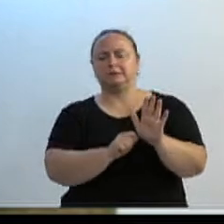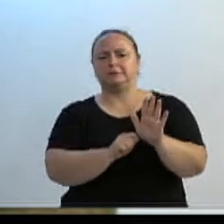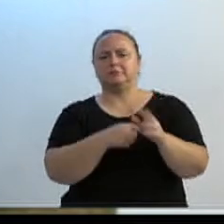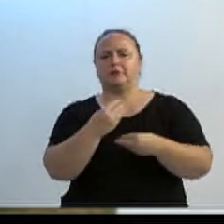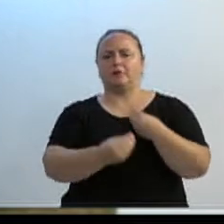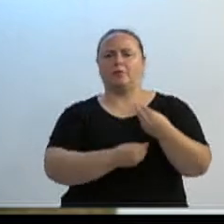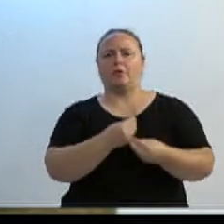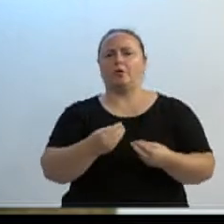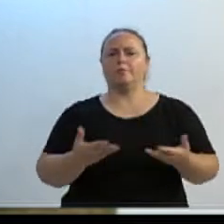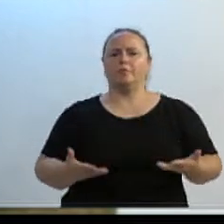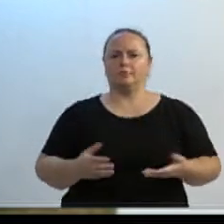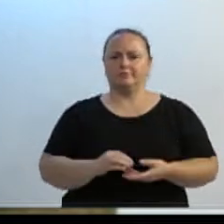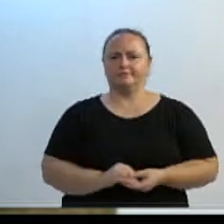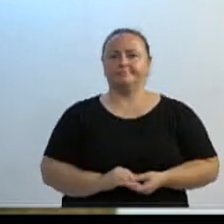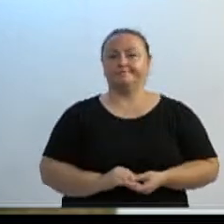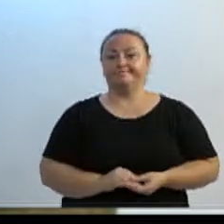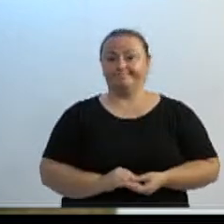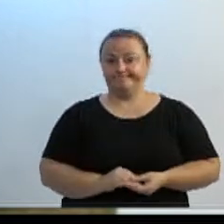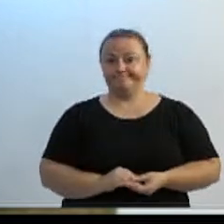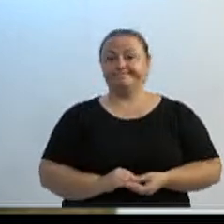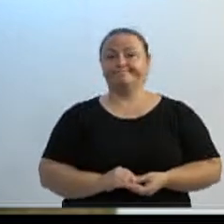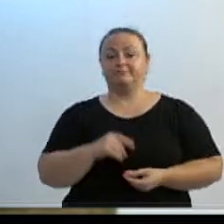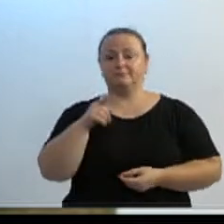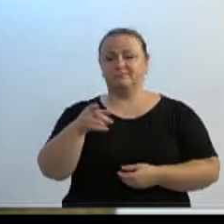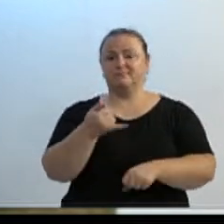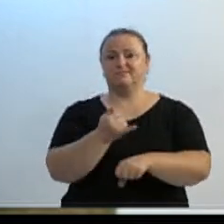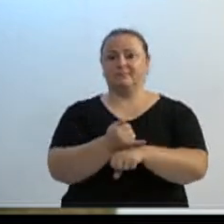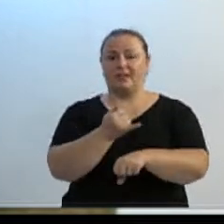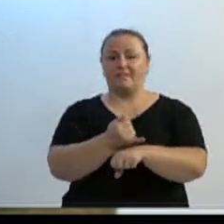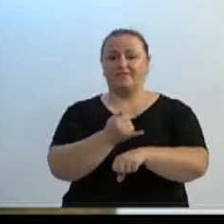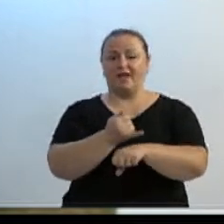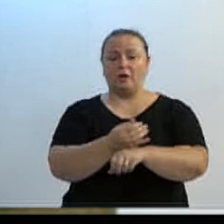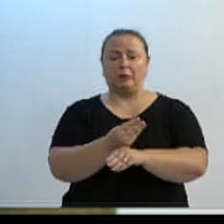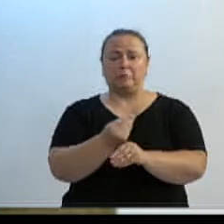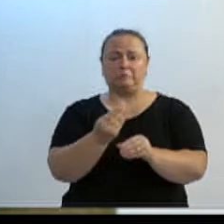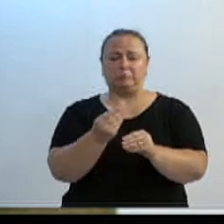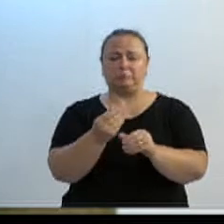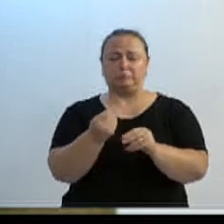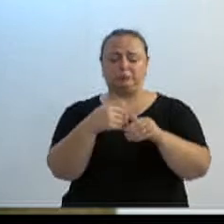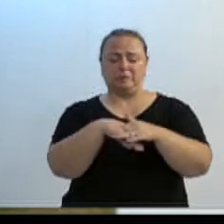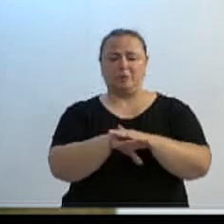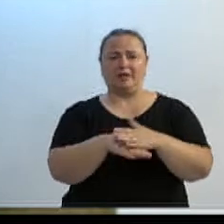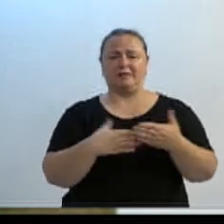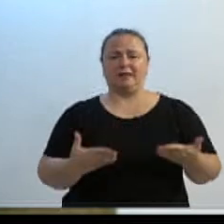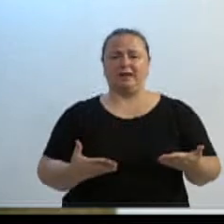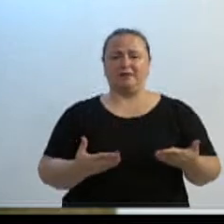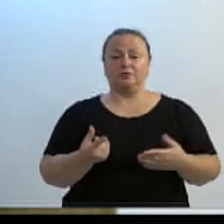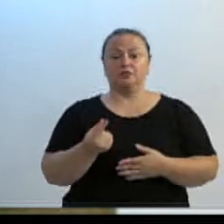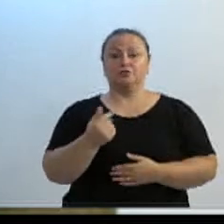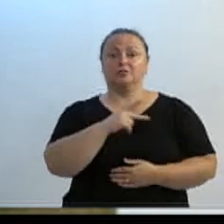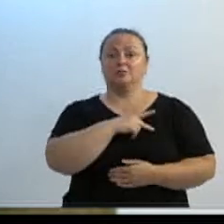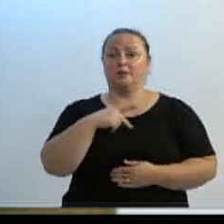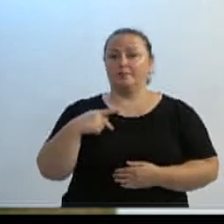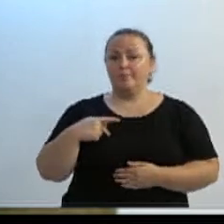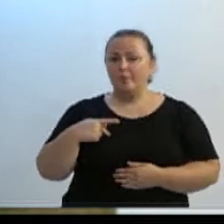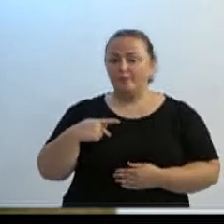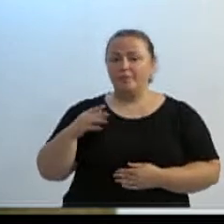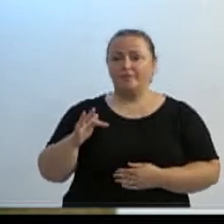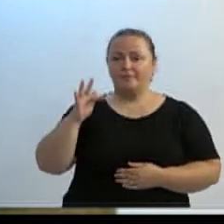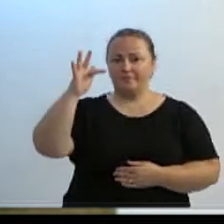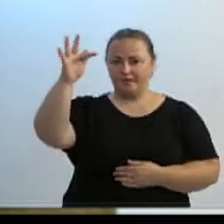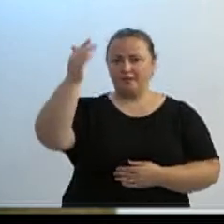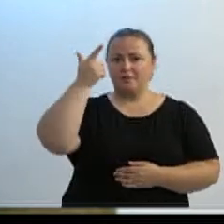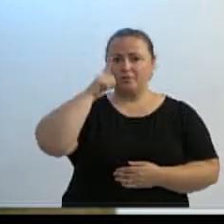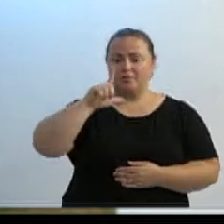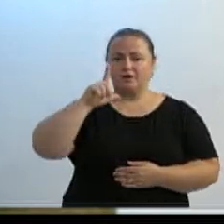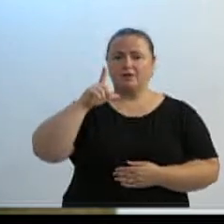a academia enferrujando lá no DSU, o recurso público, governo federal, do senador David Beber, que eu